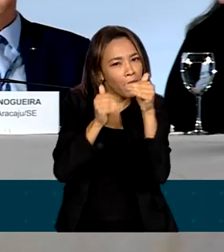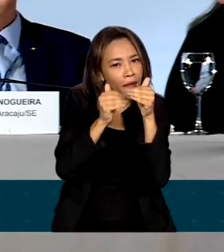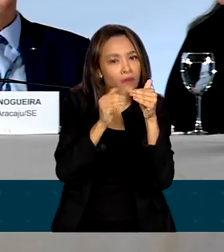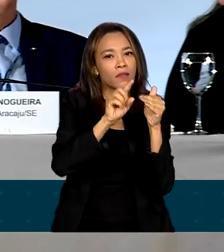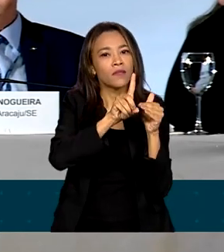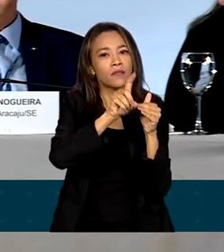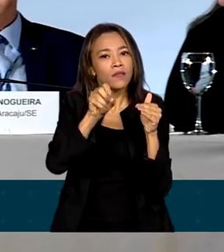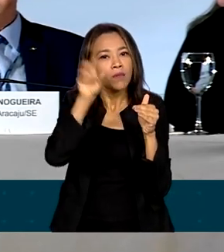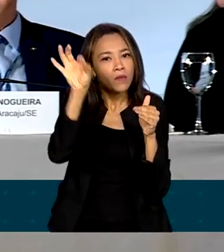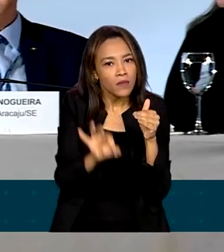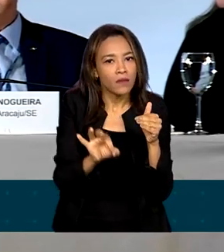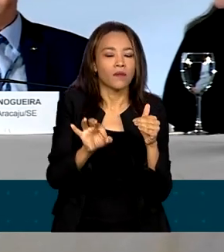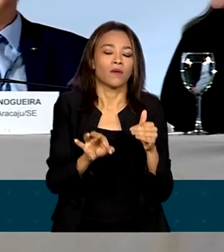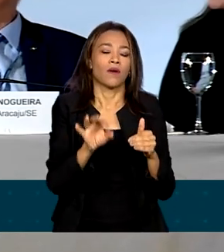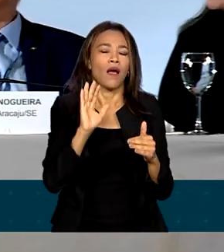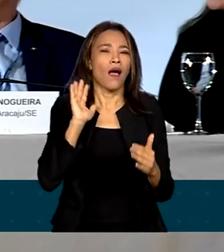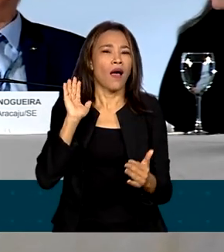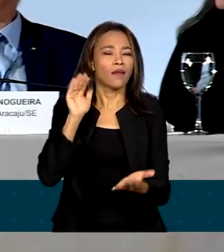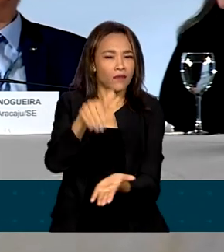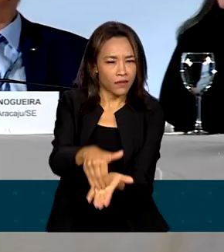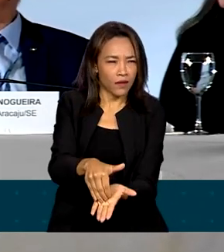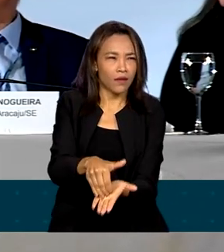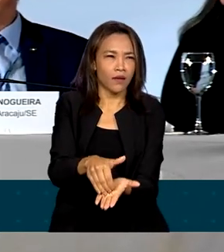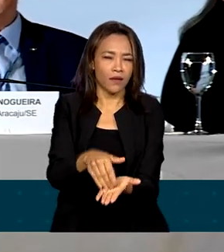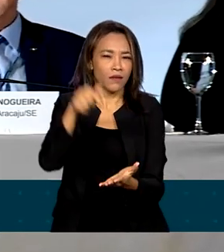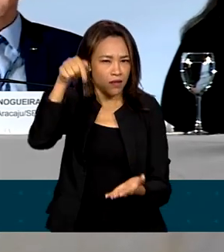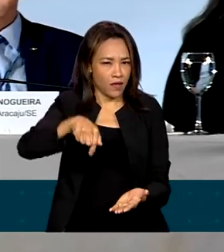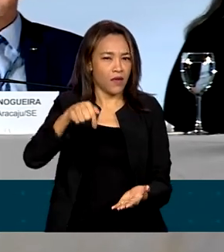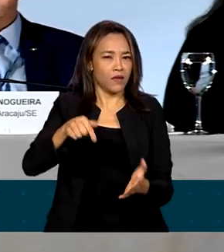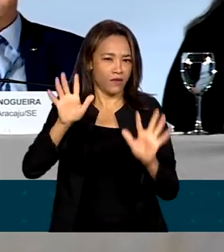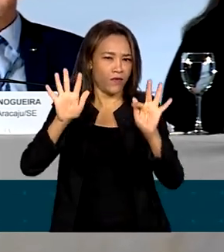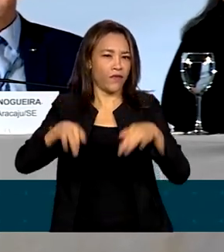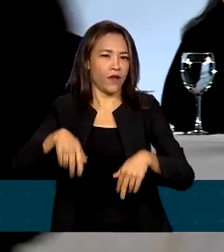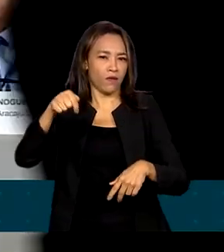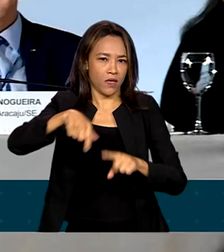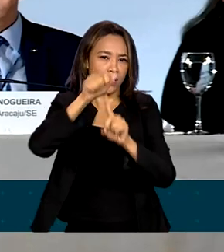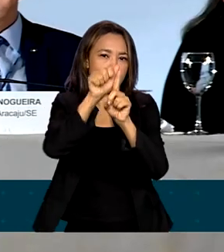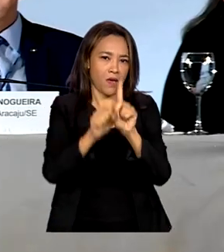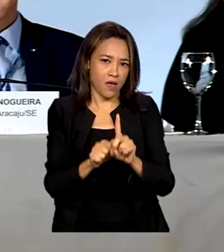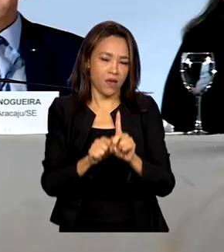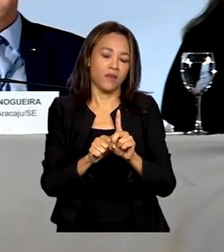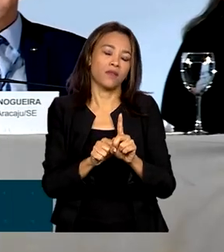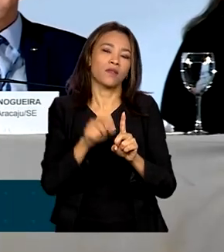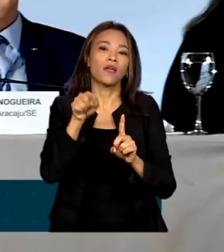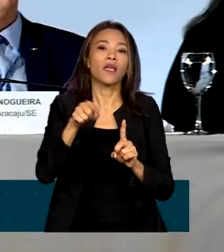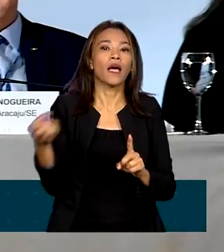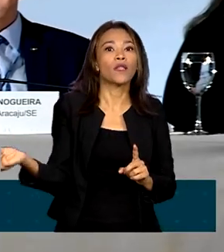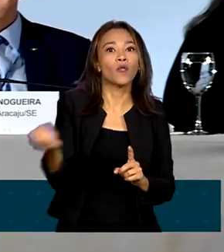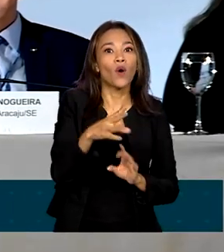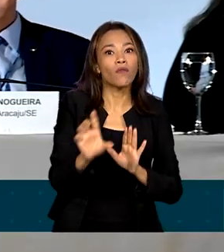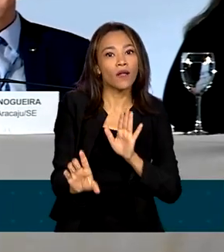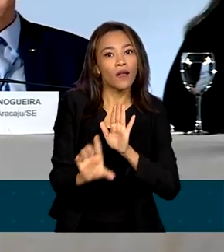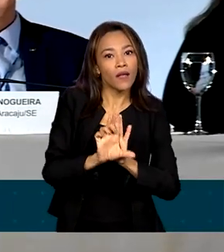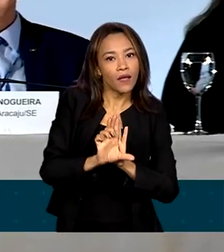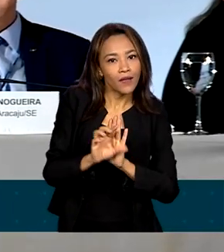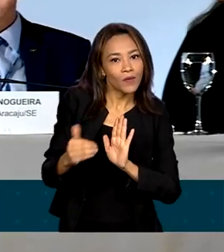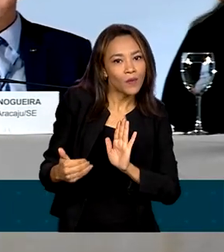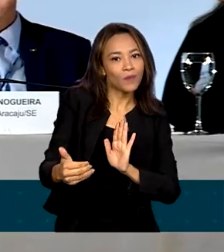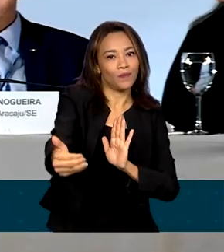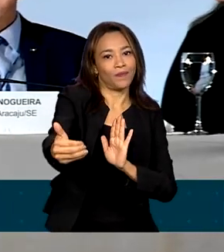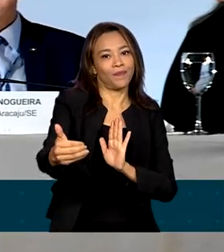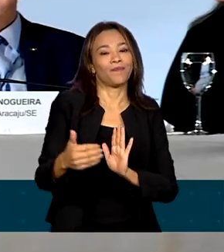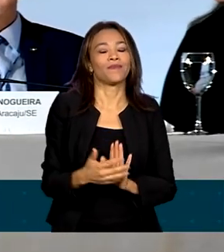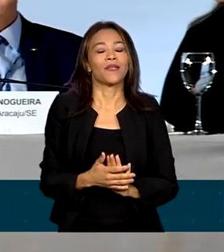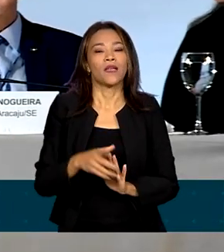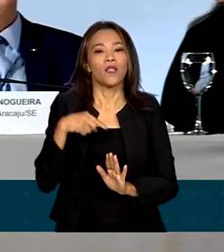ideia é justamente até o final desse mês, que é basicamente a data final para início da nova lei, a gente fazer